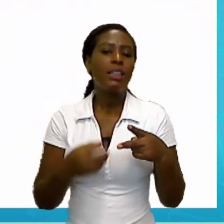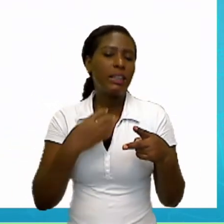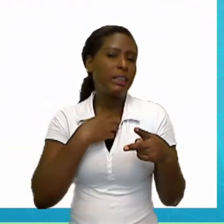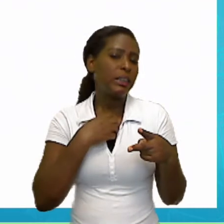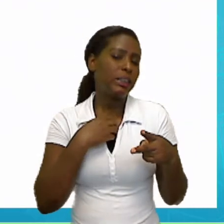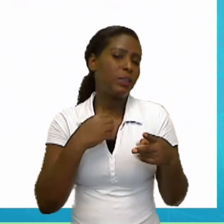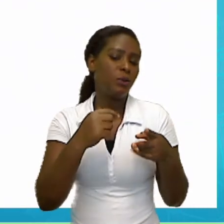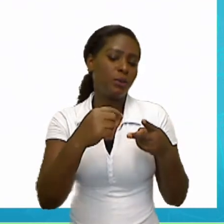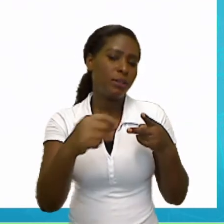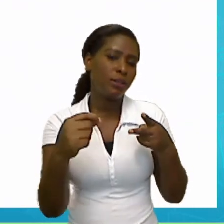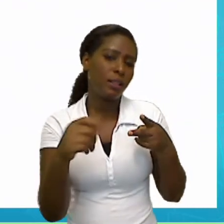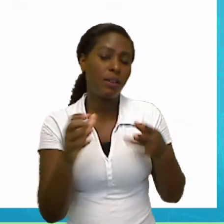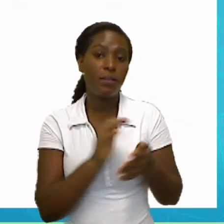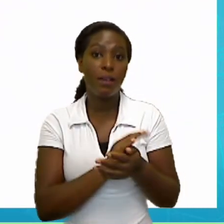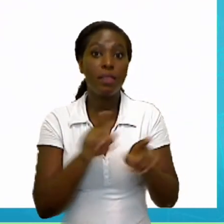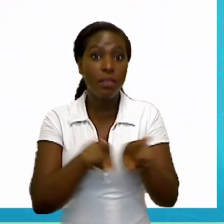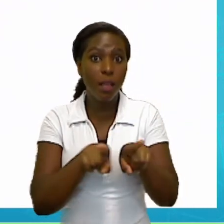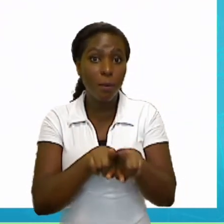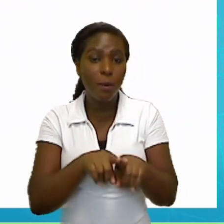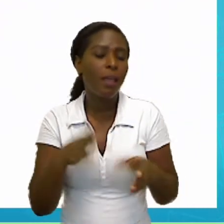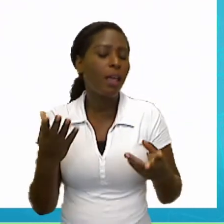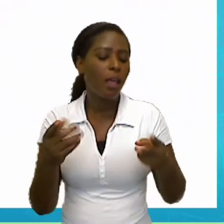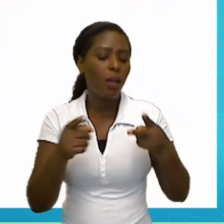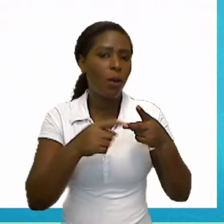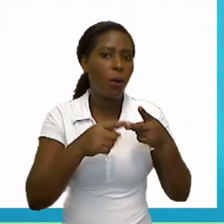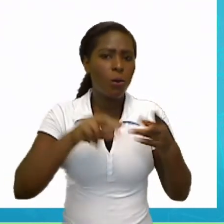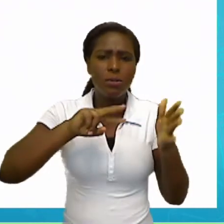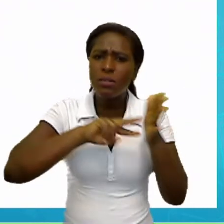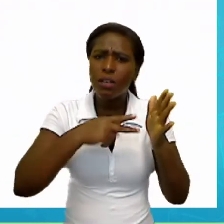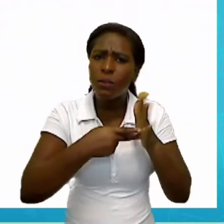Que é esse quadro branco, né? Whiteboard.